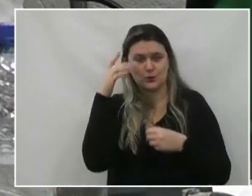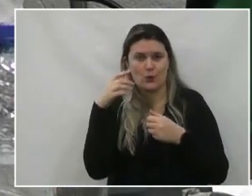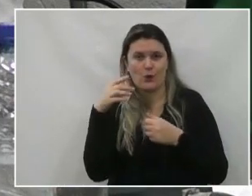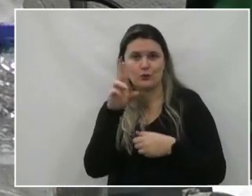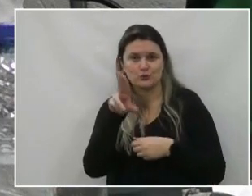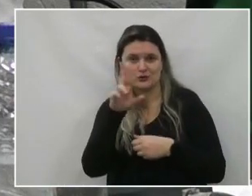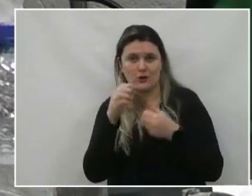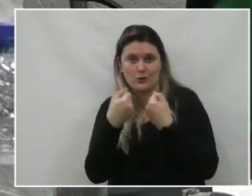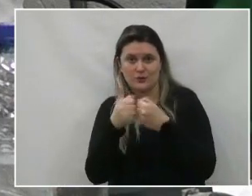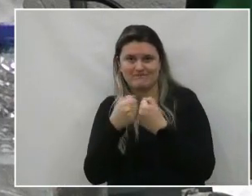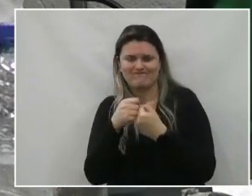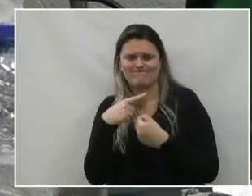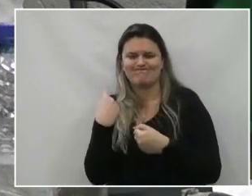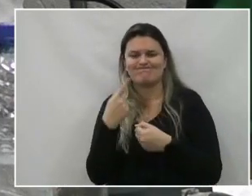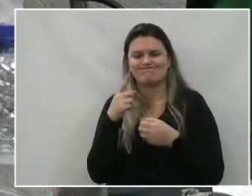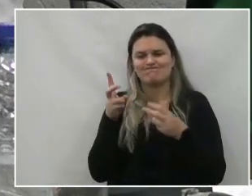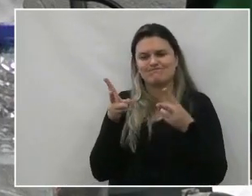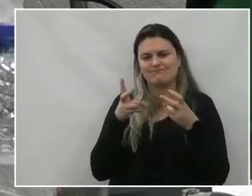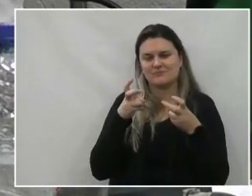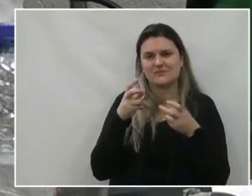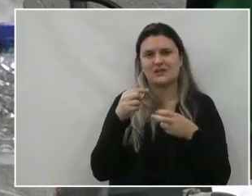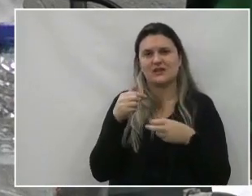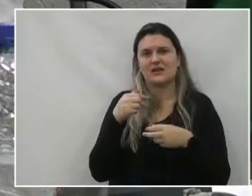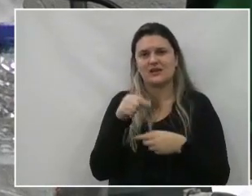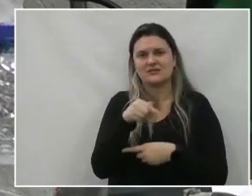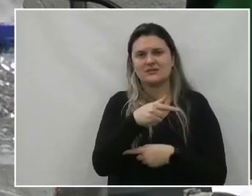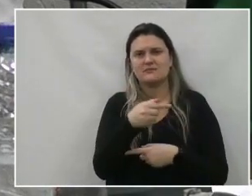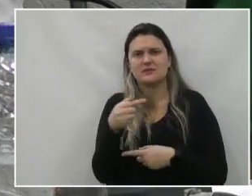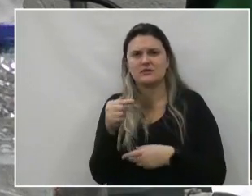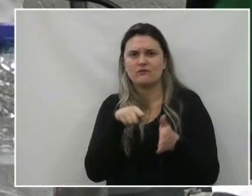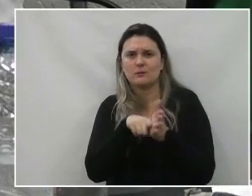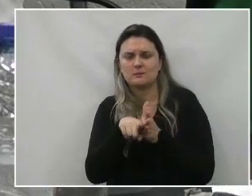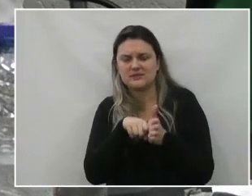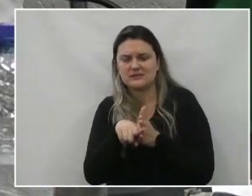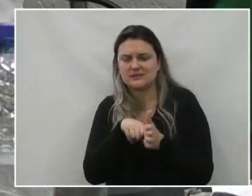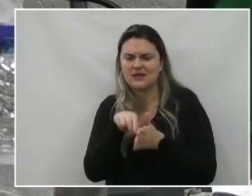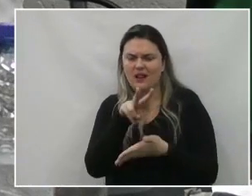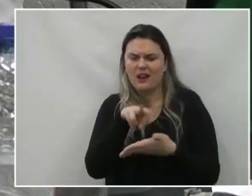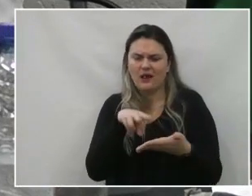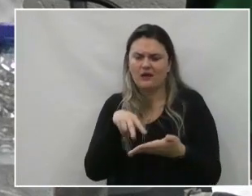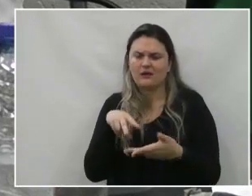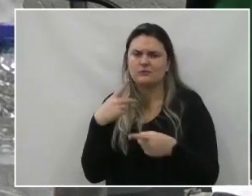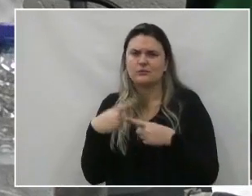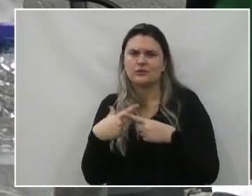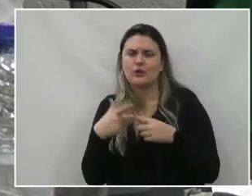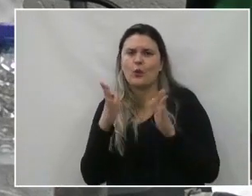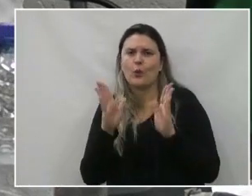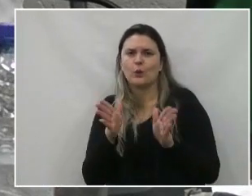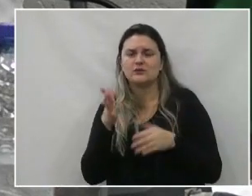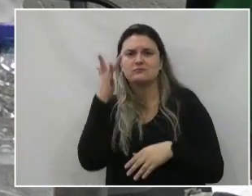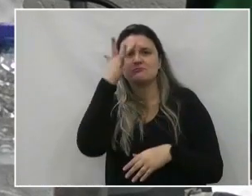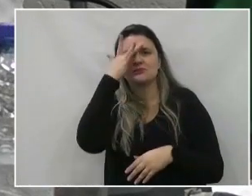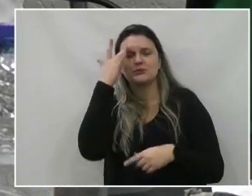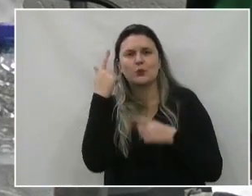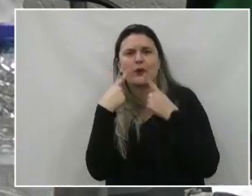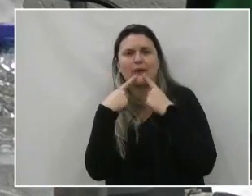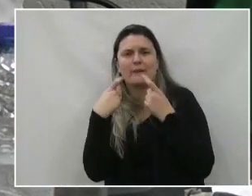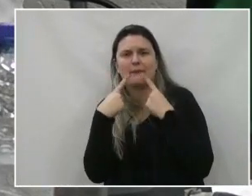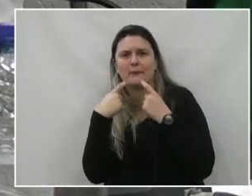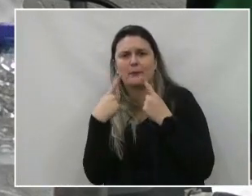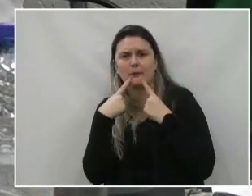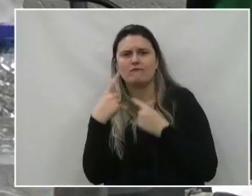Então nós temos que dar uma olhada, essa semana eu vou estar levantando esses dados, porque hoje ainda a pessoa que me procurou